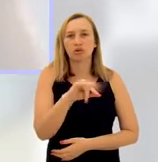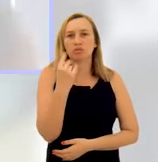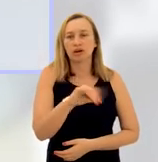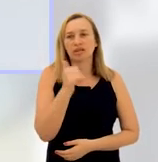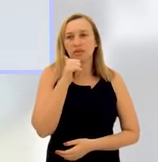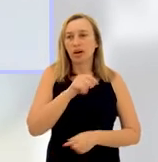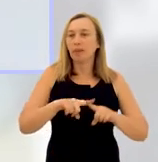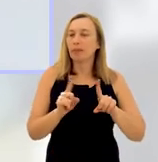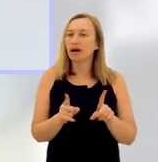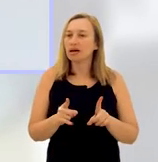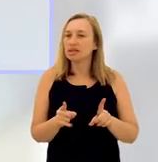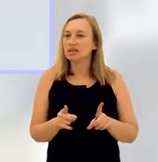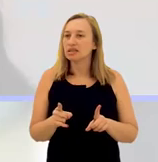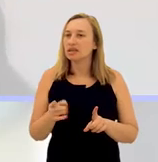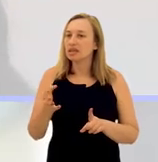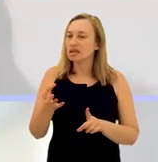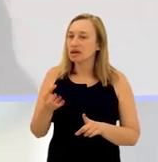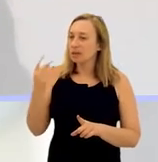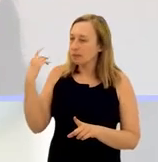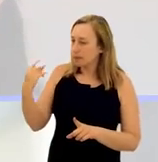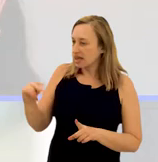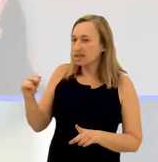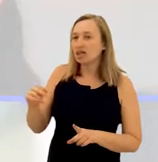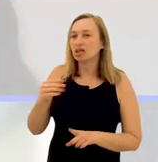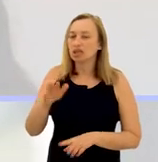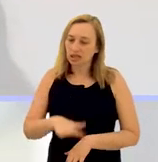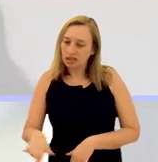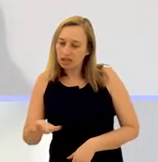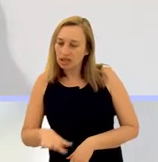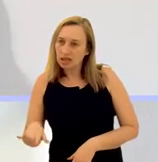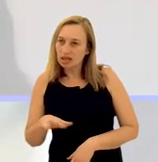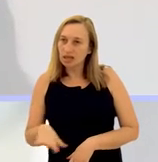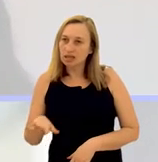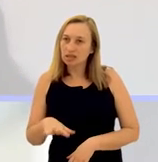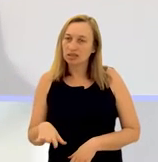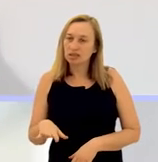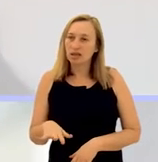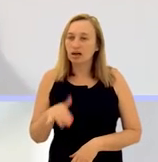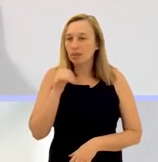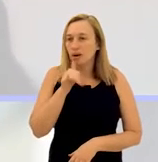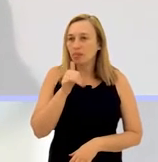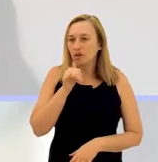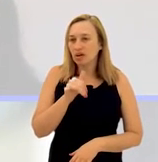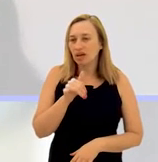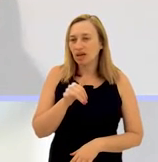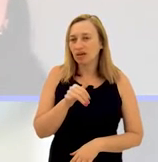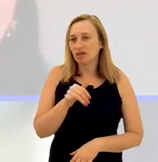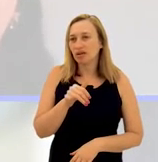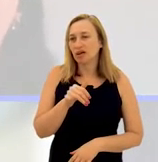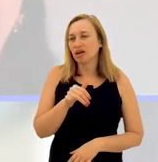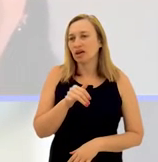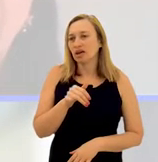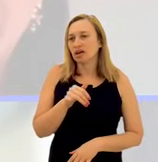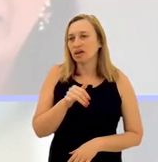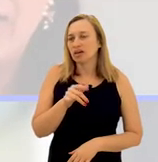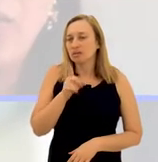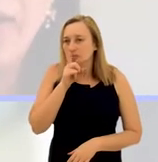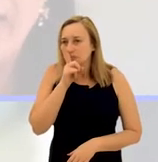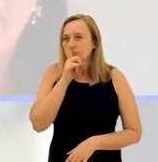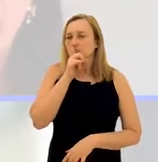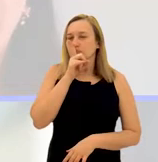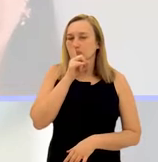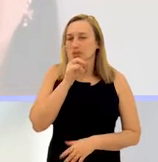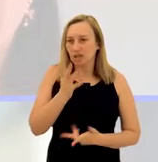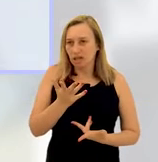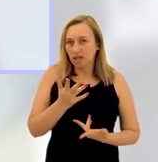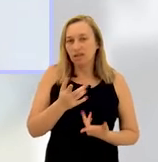bate exatamente na mulher, mas quer bater no filho para atingir a mulher, né? A gente tem o caso do feminicídio indireto também, que é